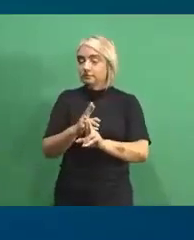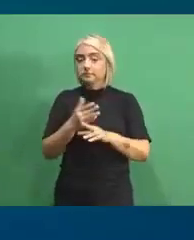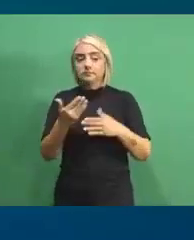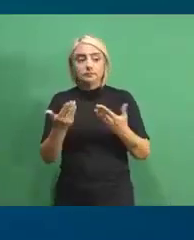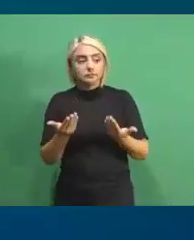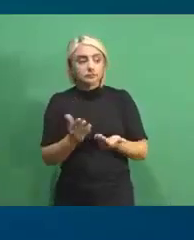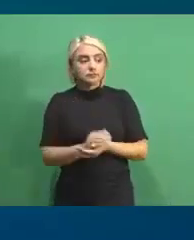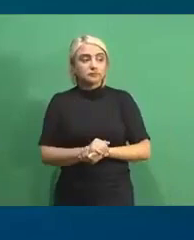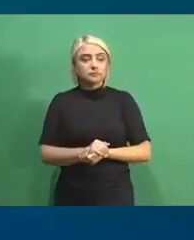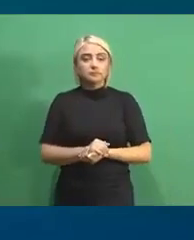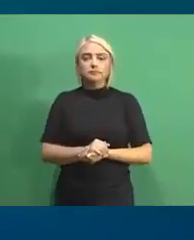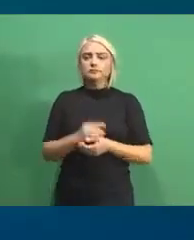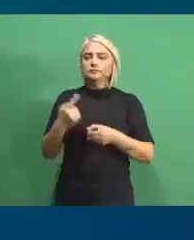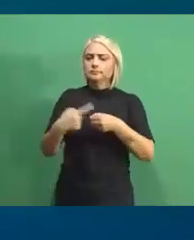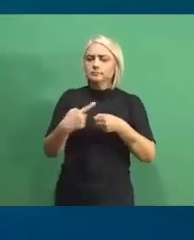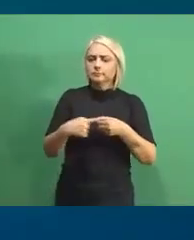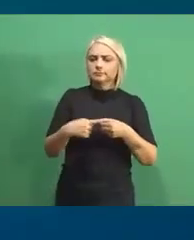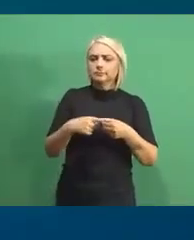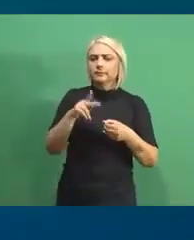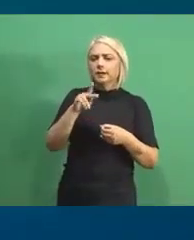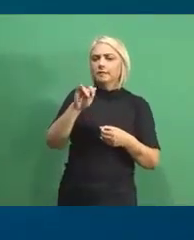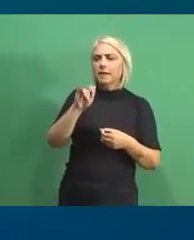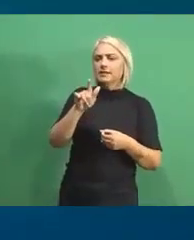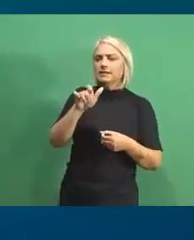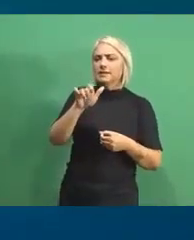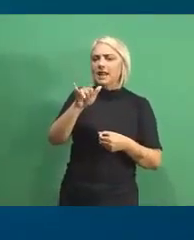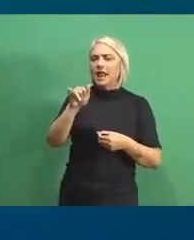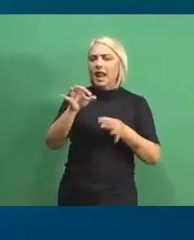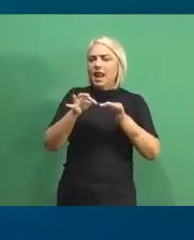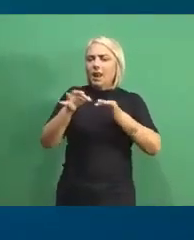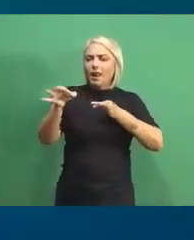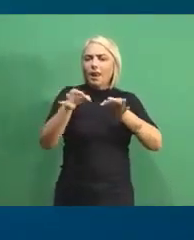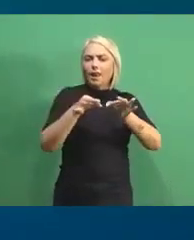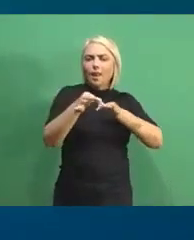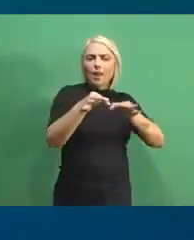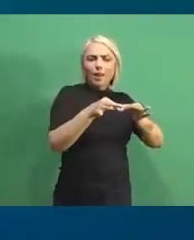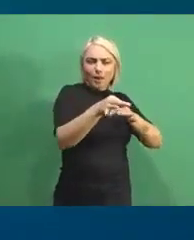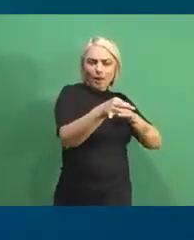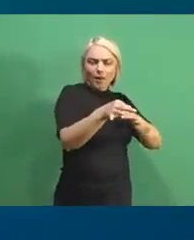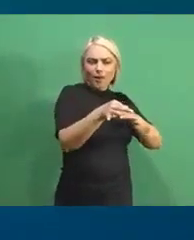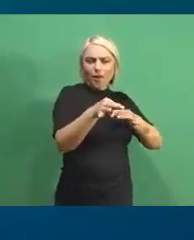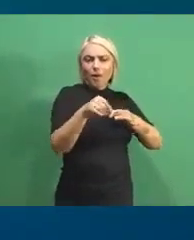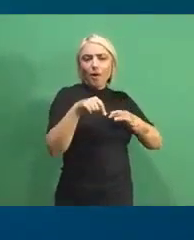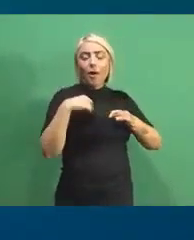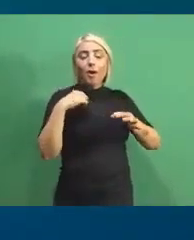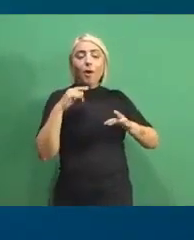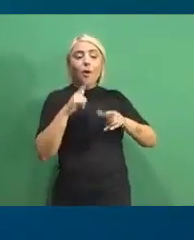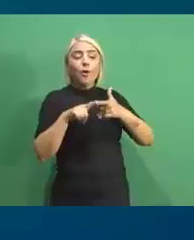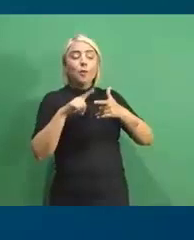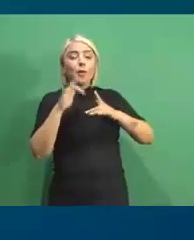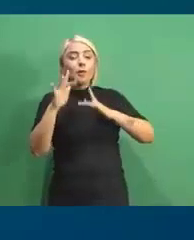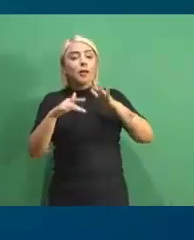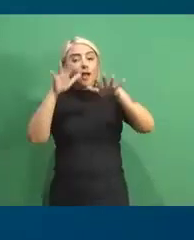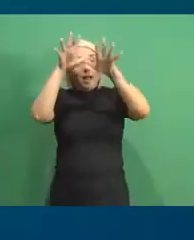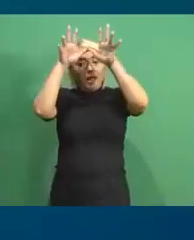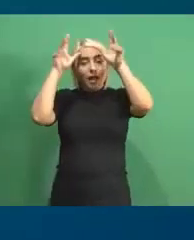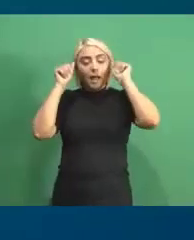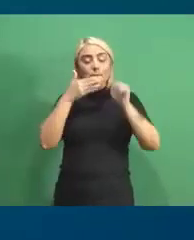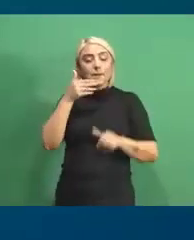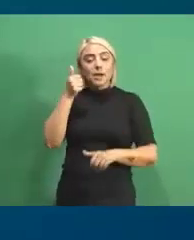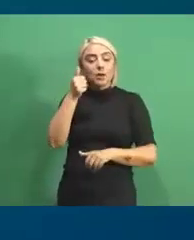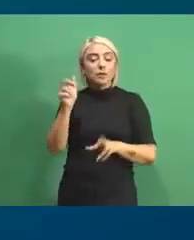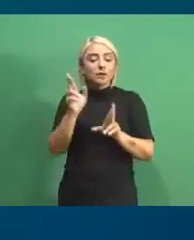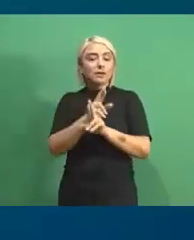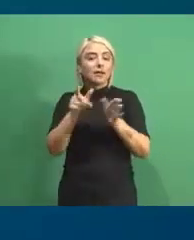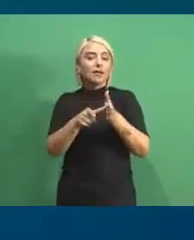cidades como Brasileia, mais distantes, o problema de conectividade no Acre já melhorou bastante em